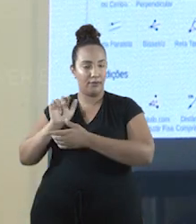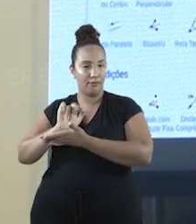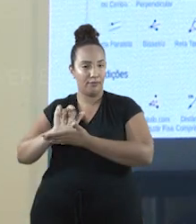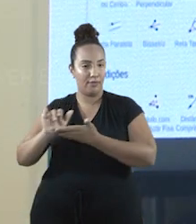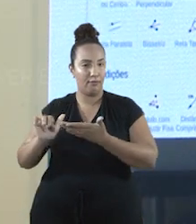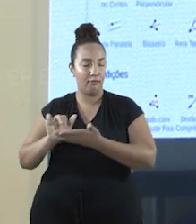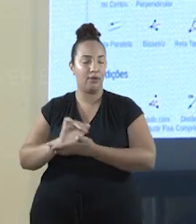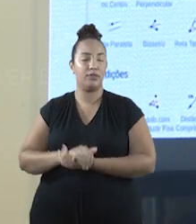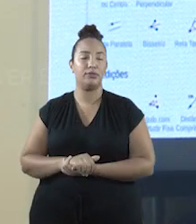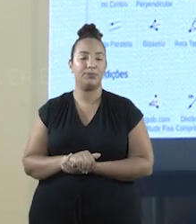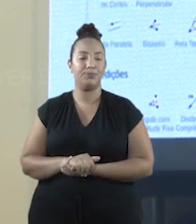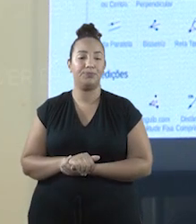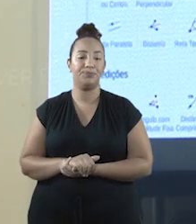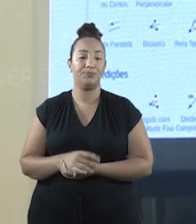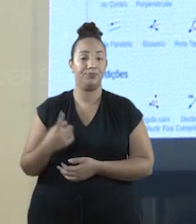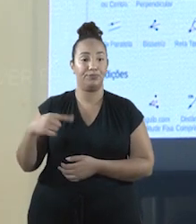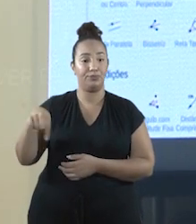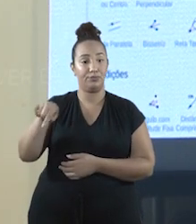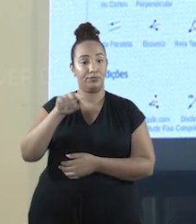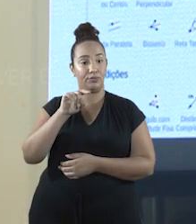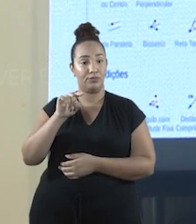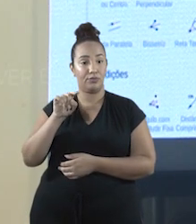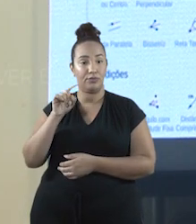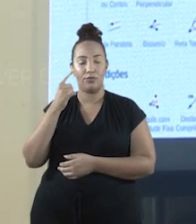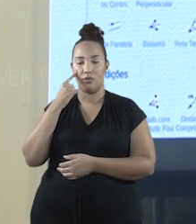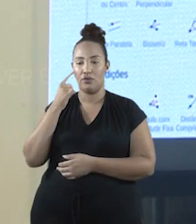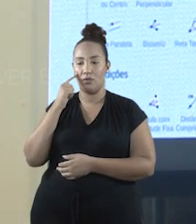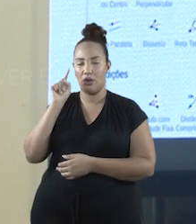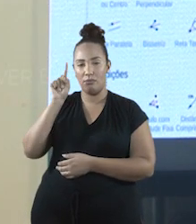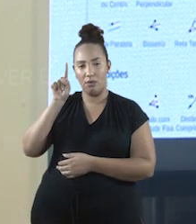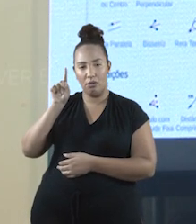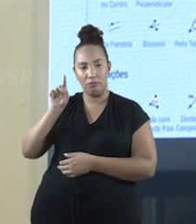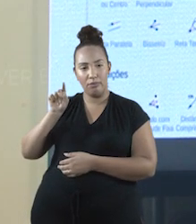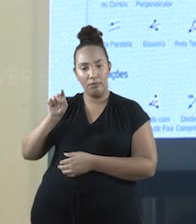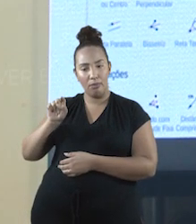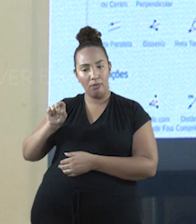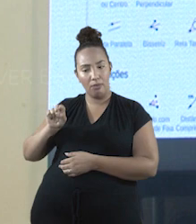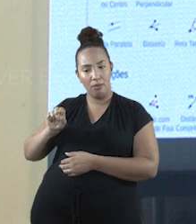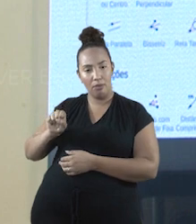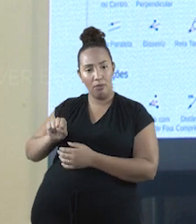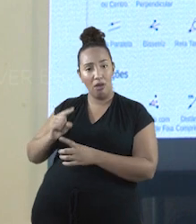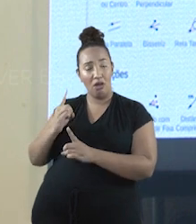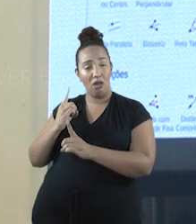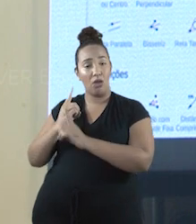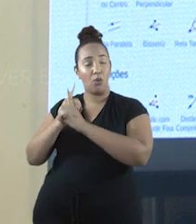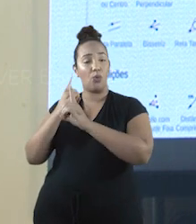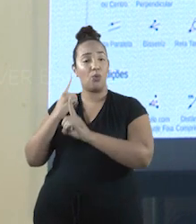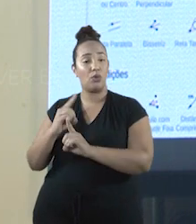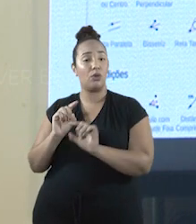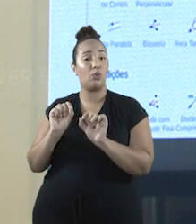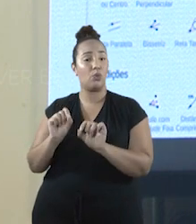vocês vão correr as ferramentas até acharem